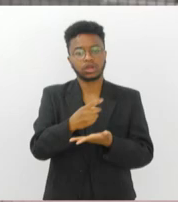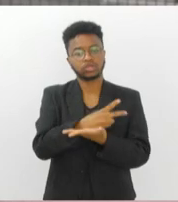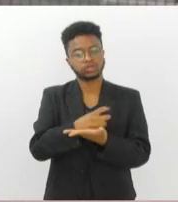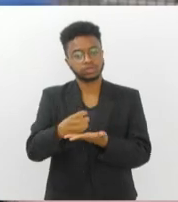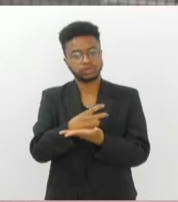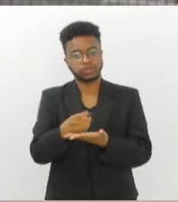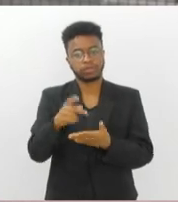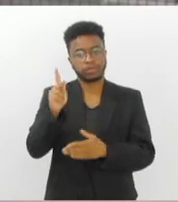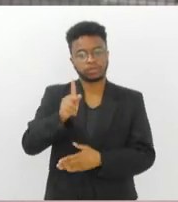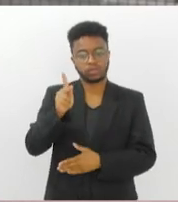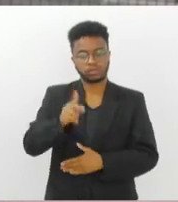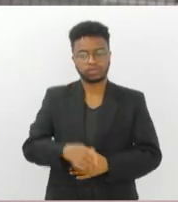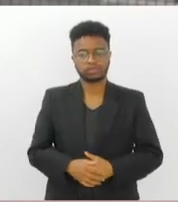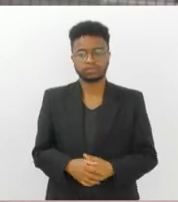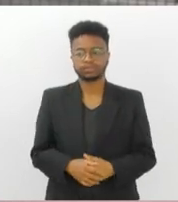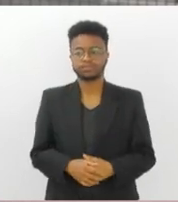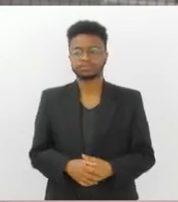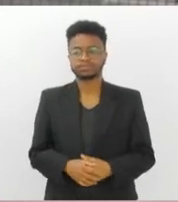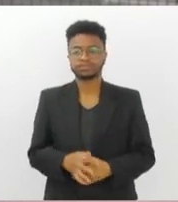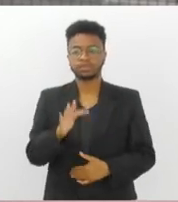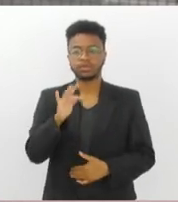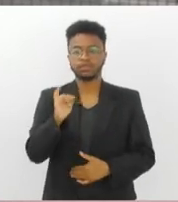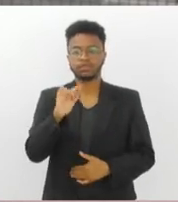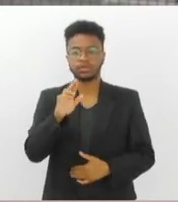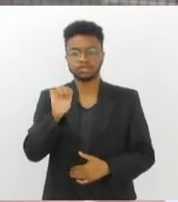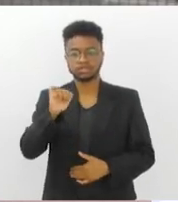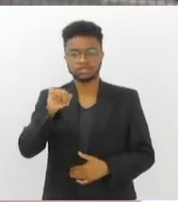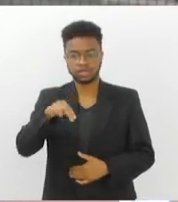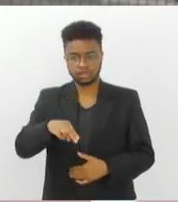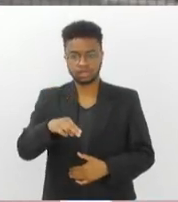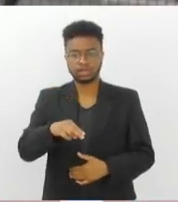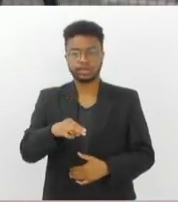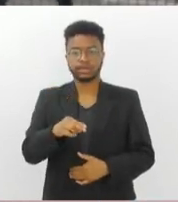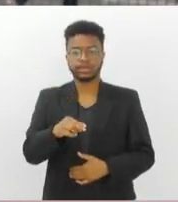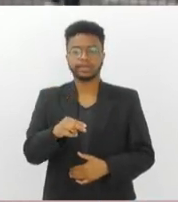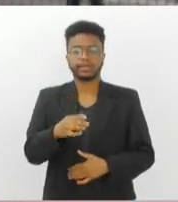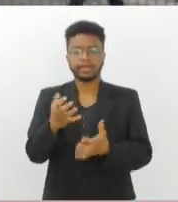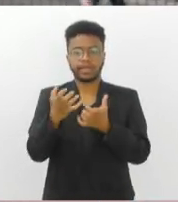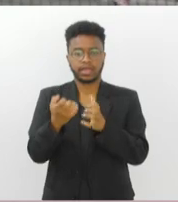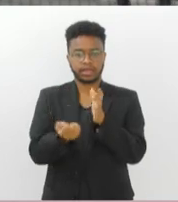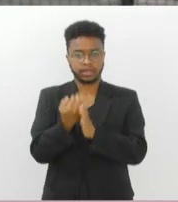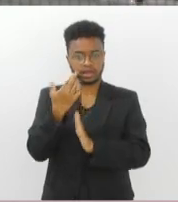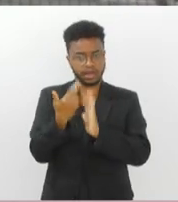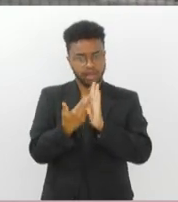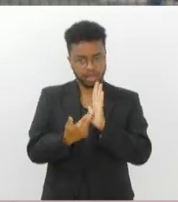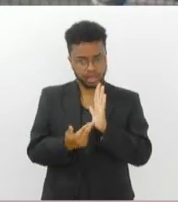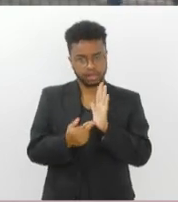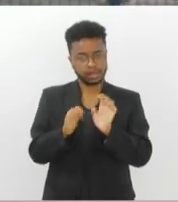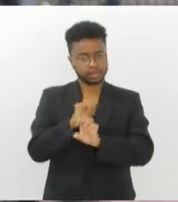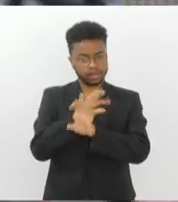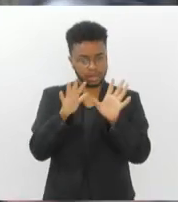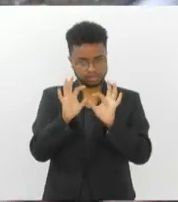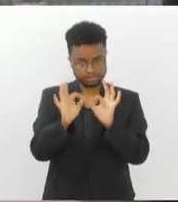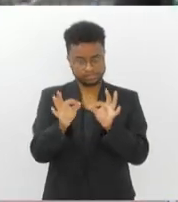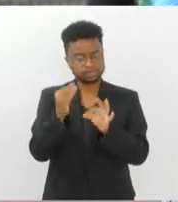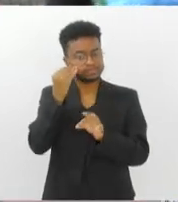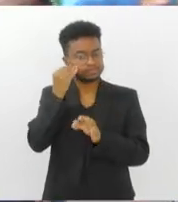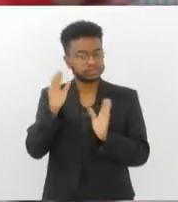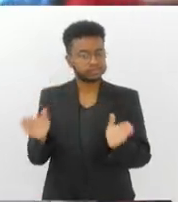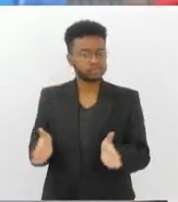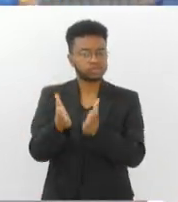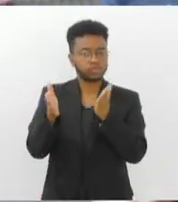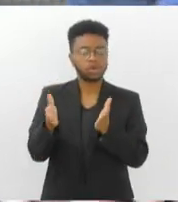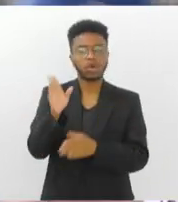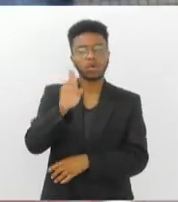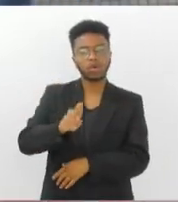petróleo. A Firjan considera estabelecer regras claras que estimulem o uso